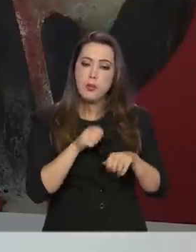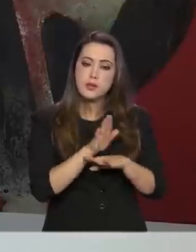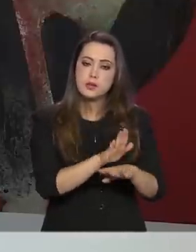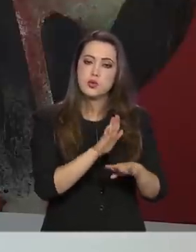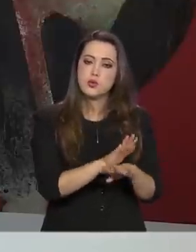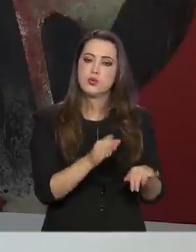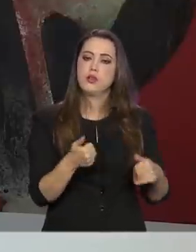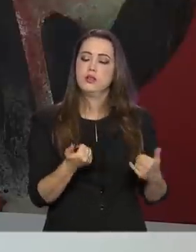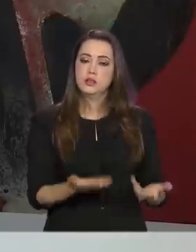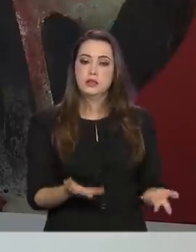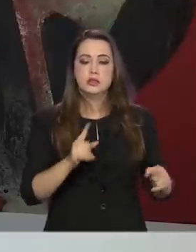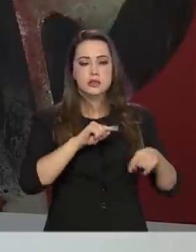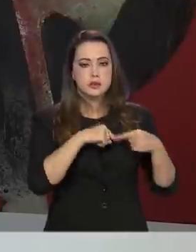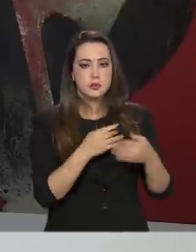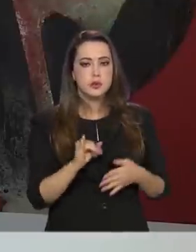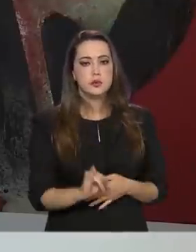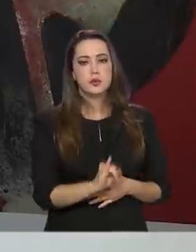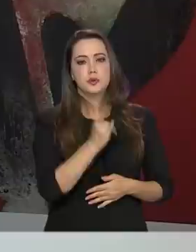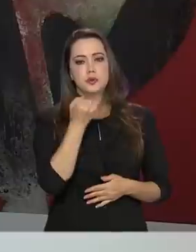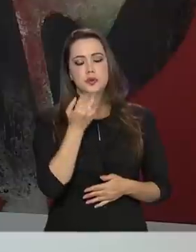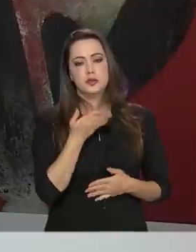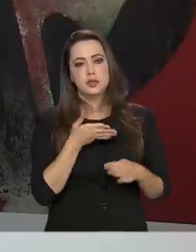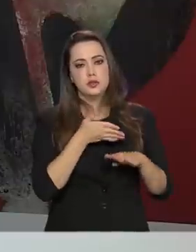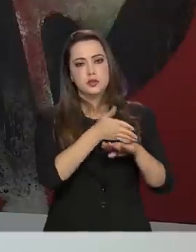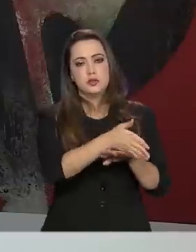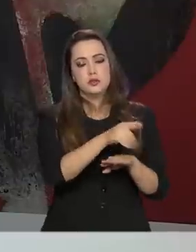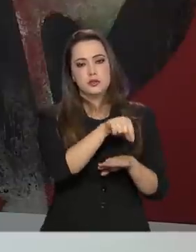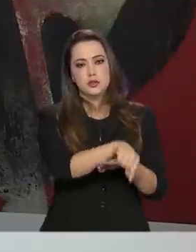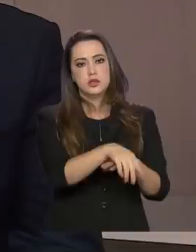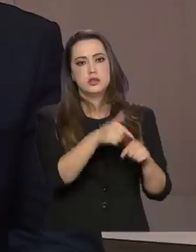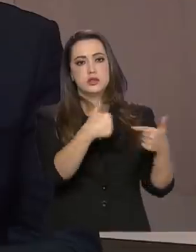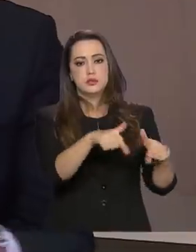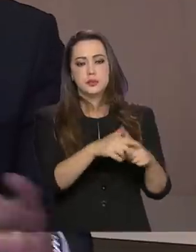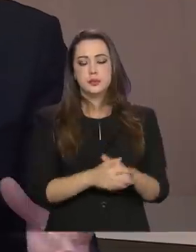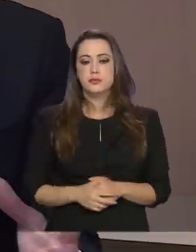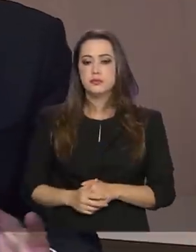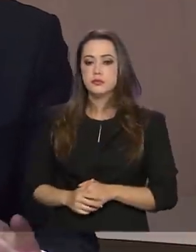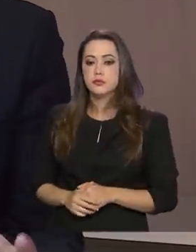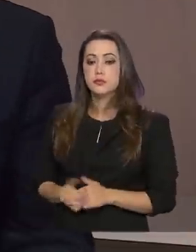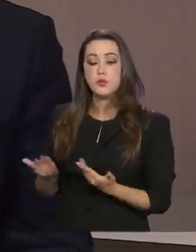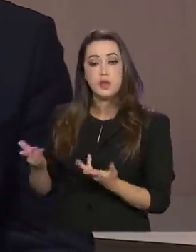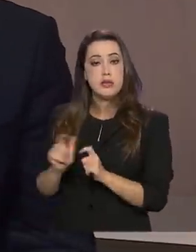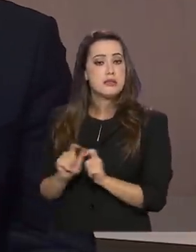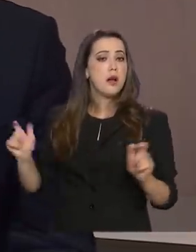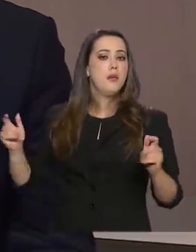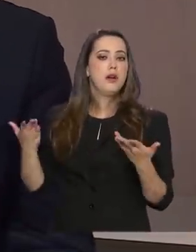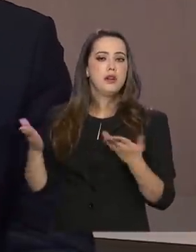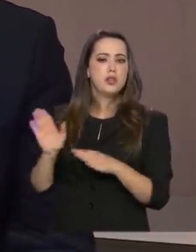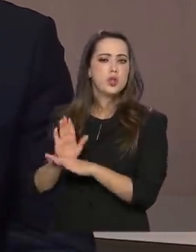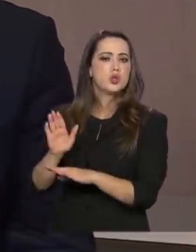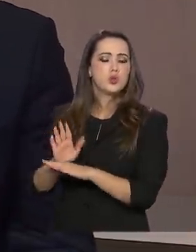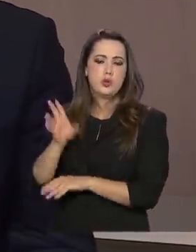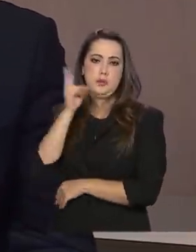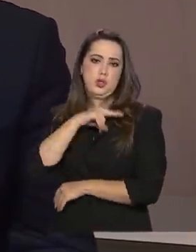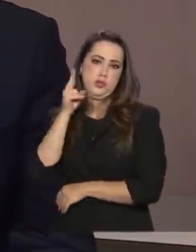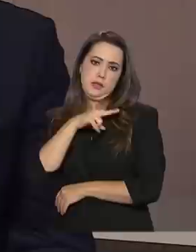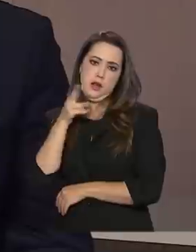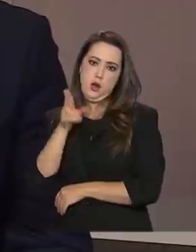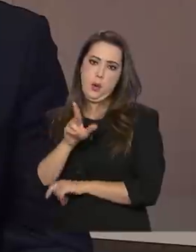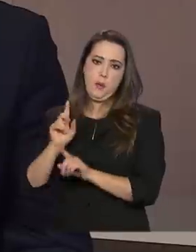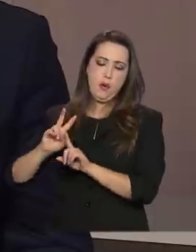num momento como esse, e depois dar a oportunidade de elas ingressarem no mercado de trabalho. E essa dimensão, alcance do auxílio emergencial,